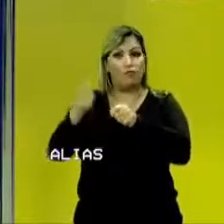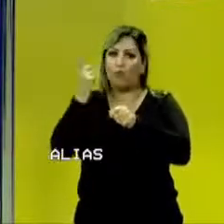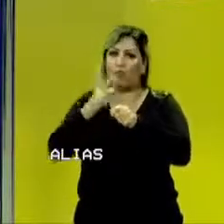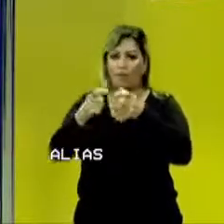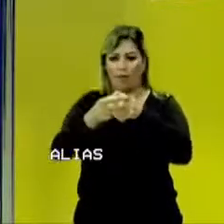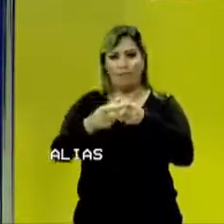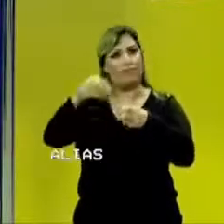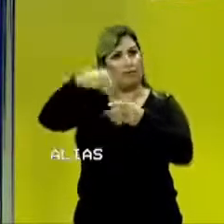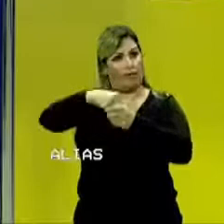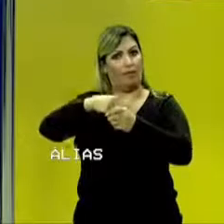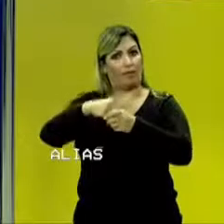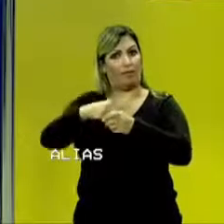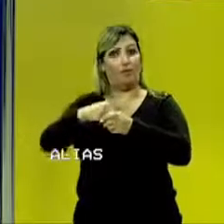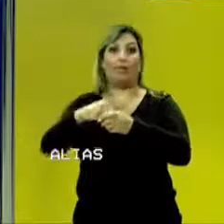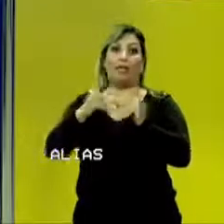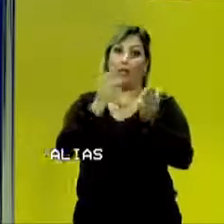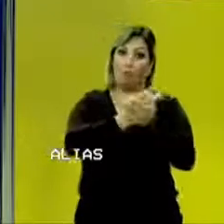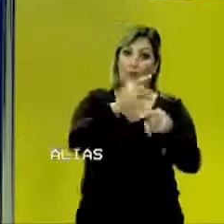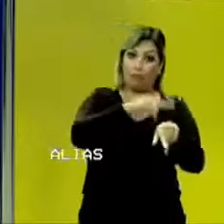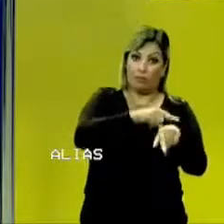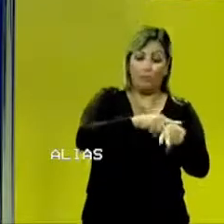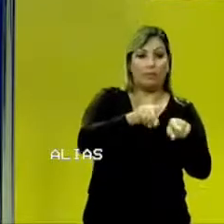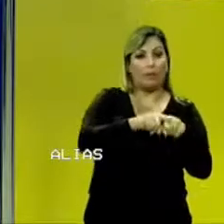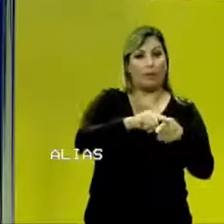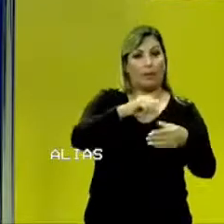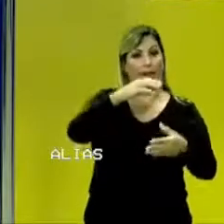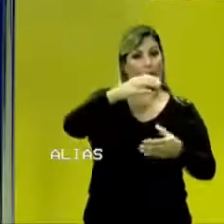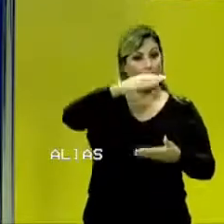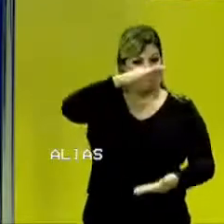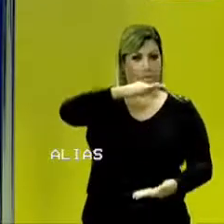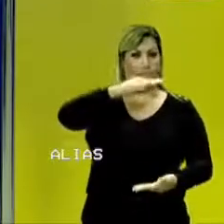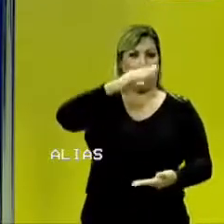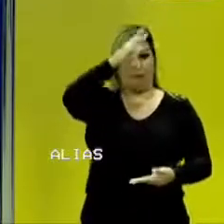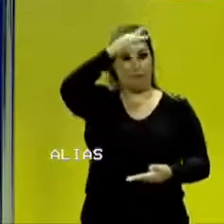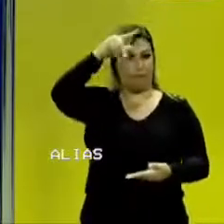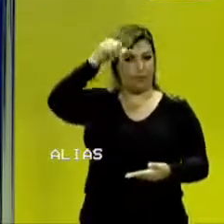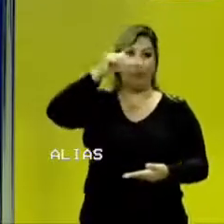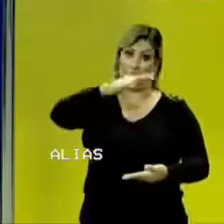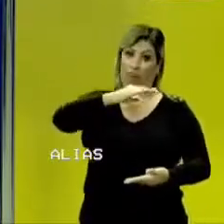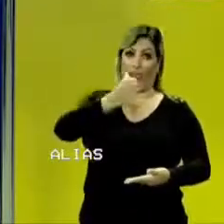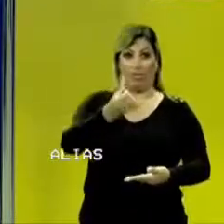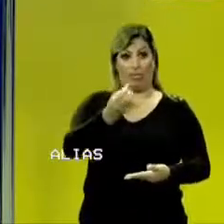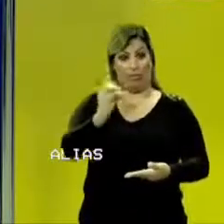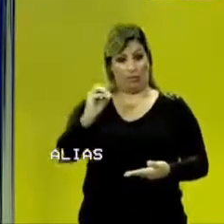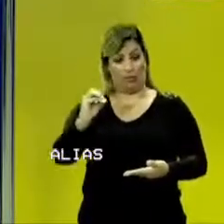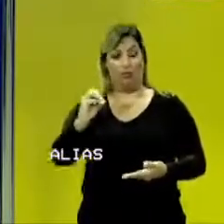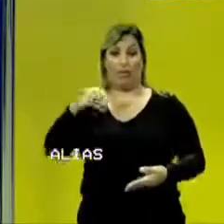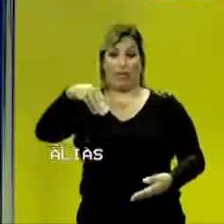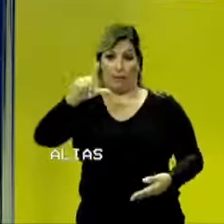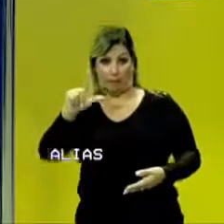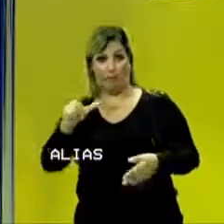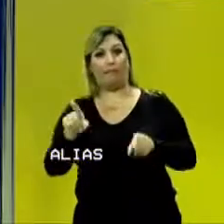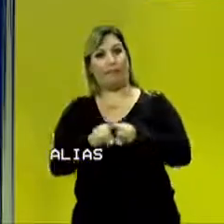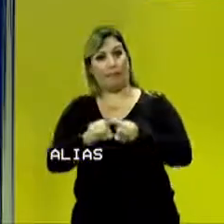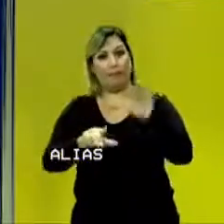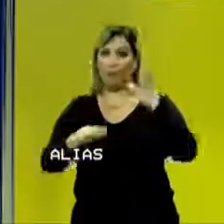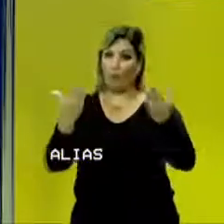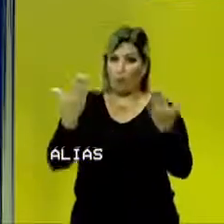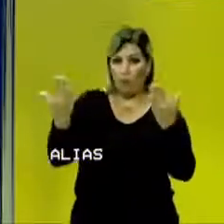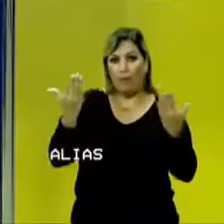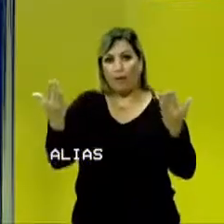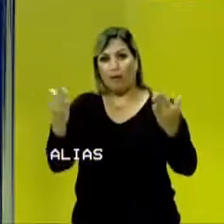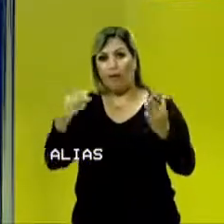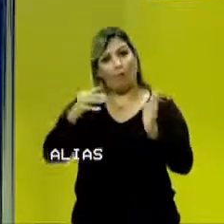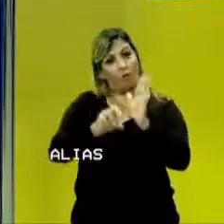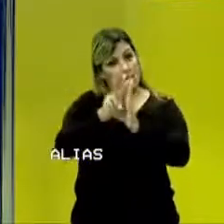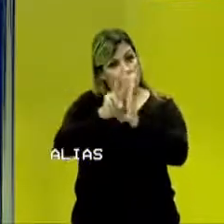o quê? Ocupar uma garrafa PET de 600 ml. Então, o volume dele é de acordo com o recipiente. Então, o volume dele, em comparação ao